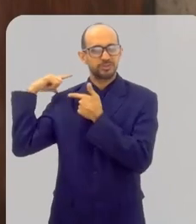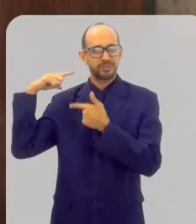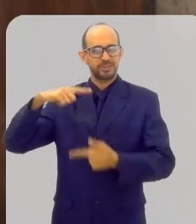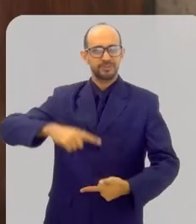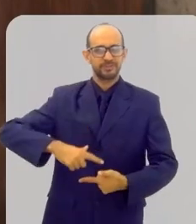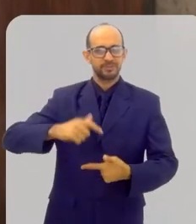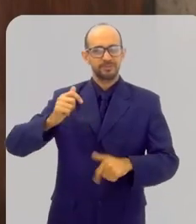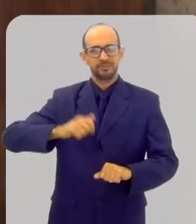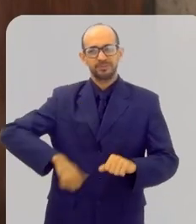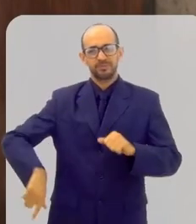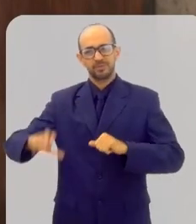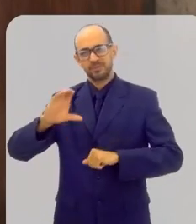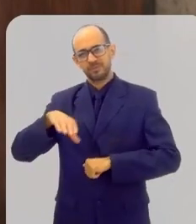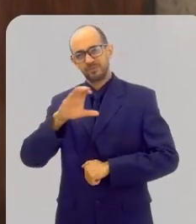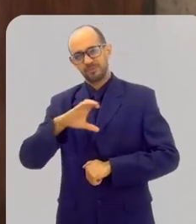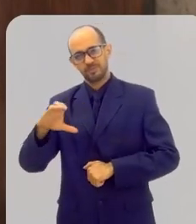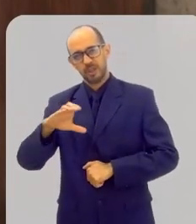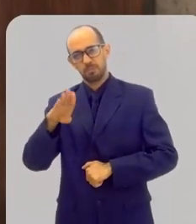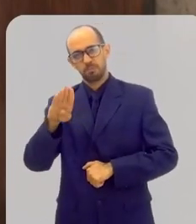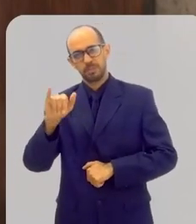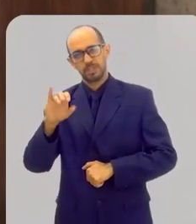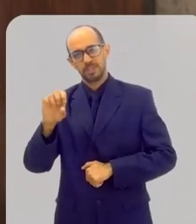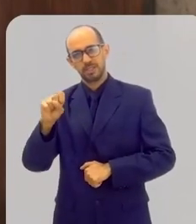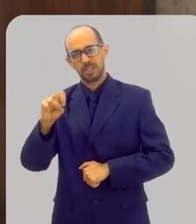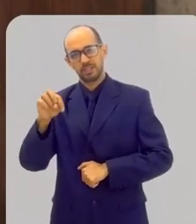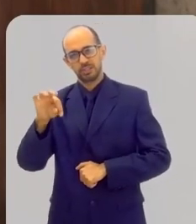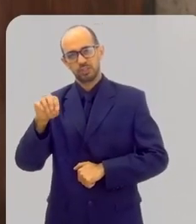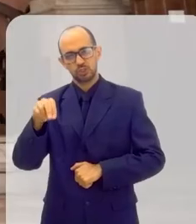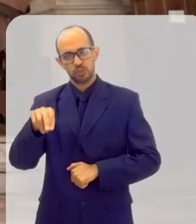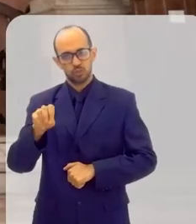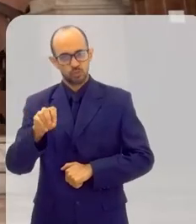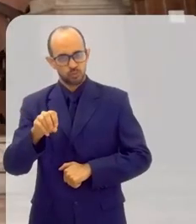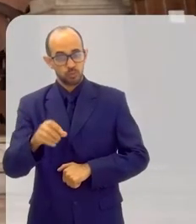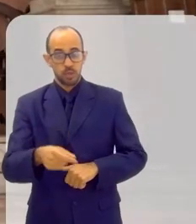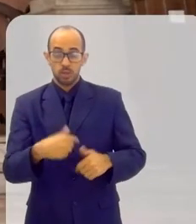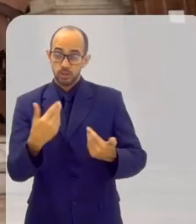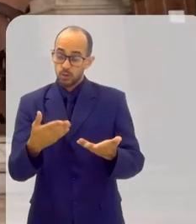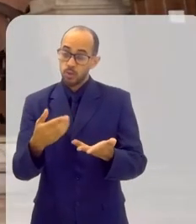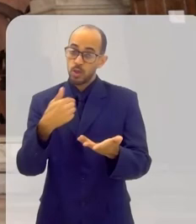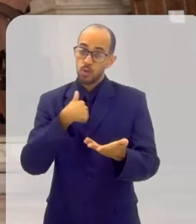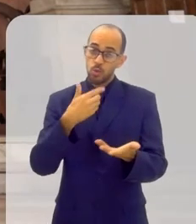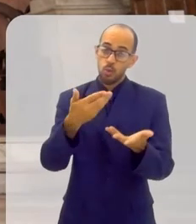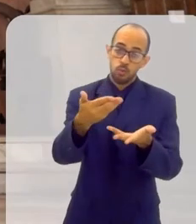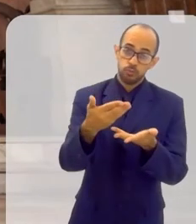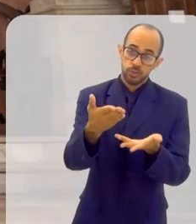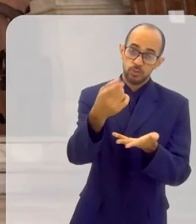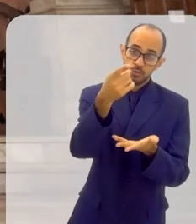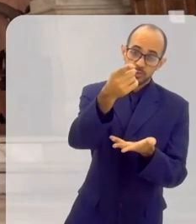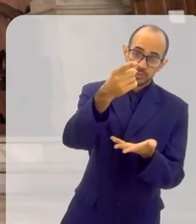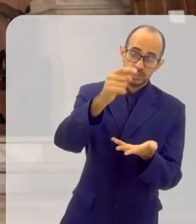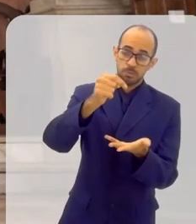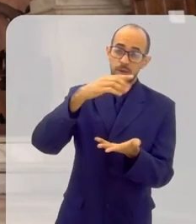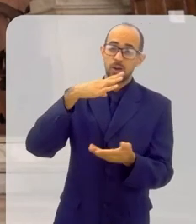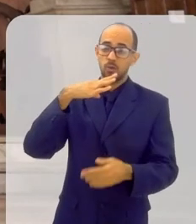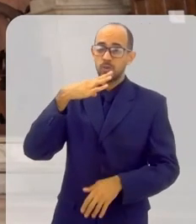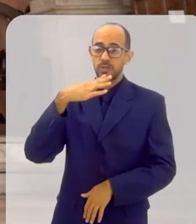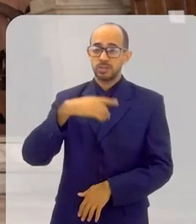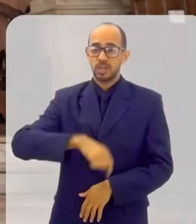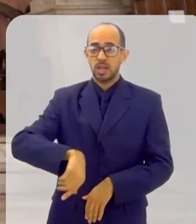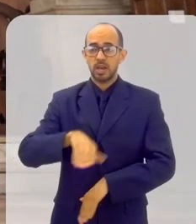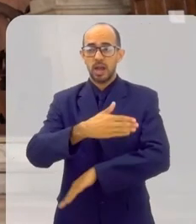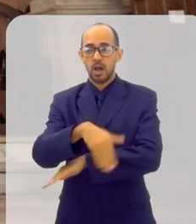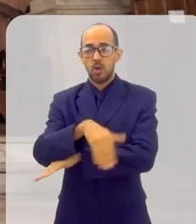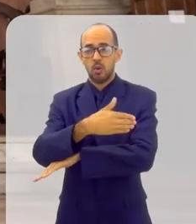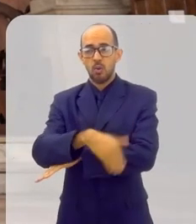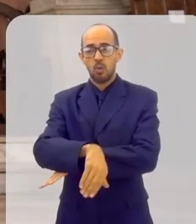dos nossos ritos católicos orientais bizantinos. E quero convidar vocês a conhecer aqui a Igreja Grego Melquita, que fica